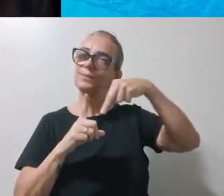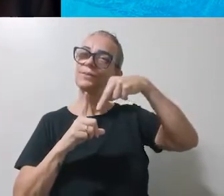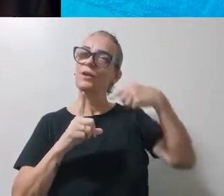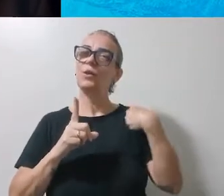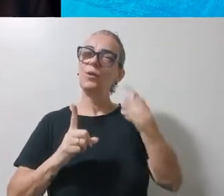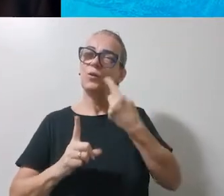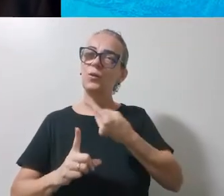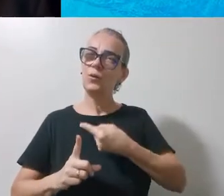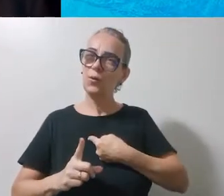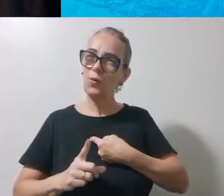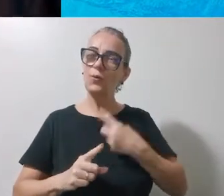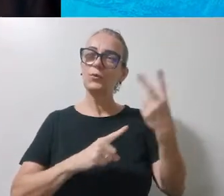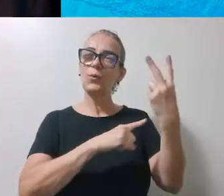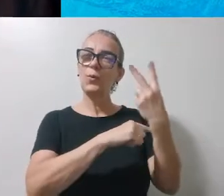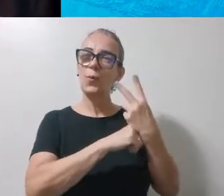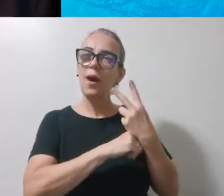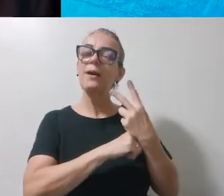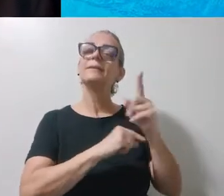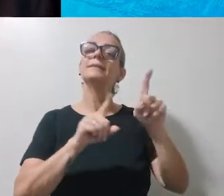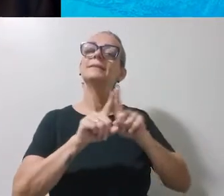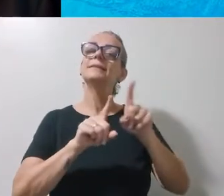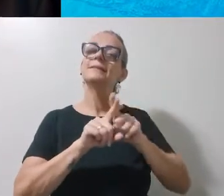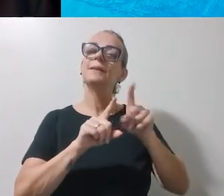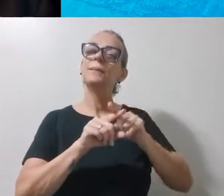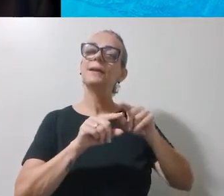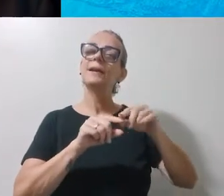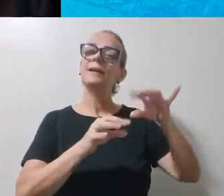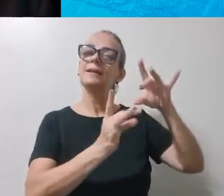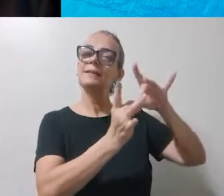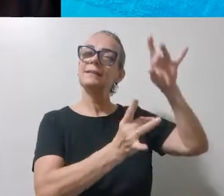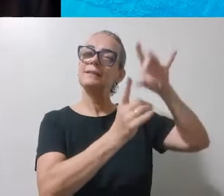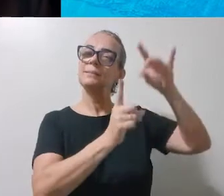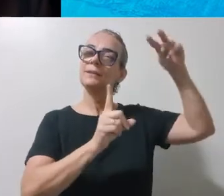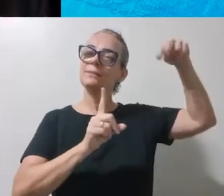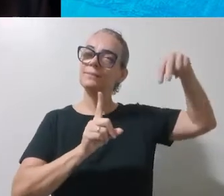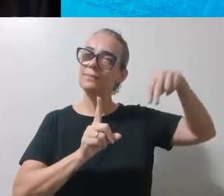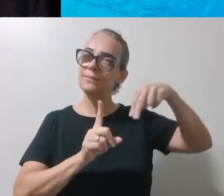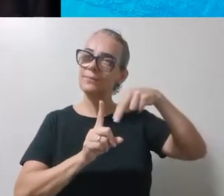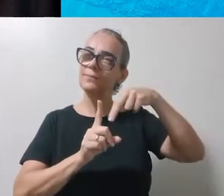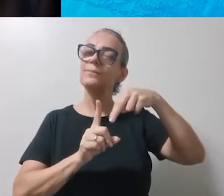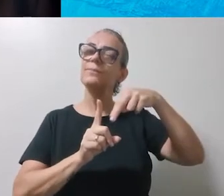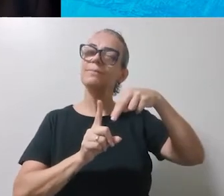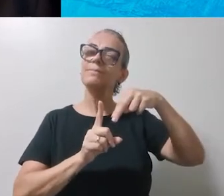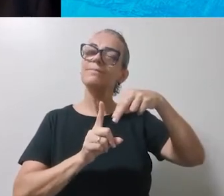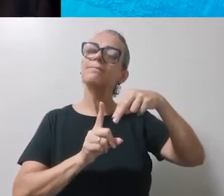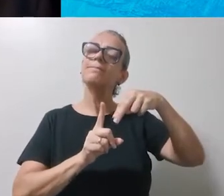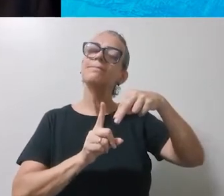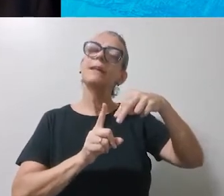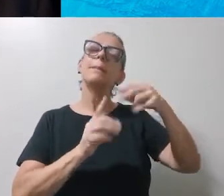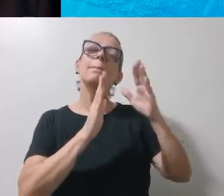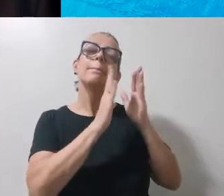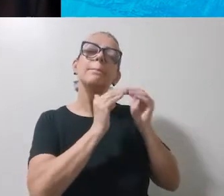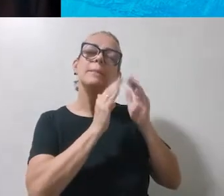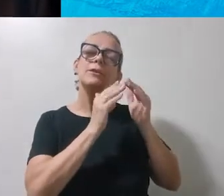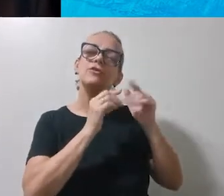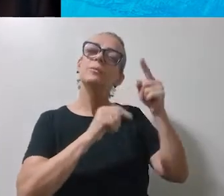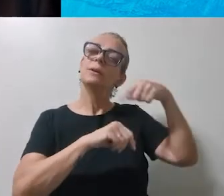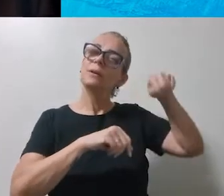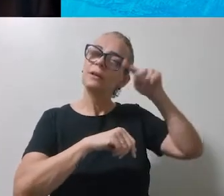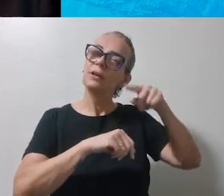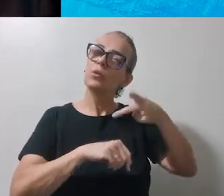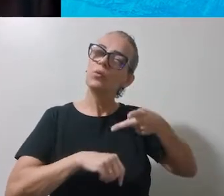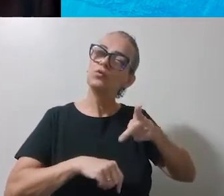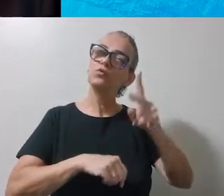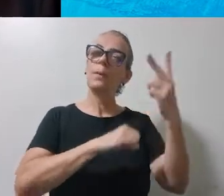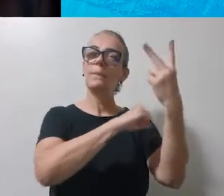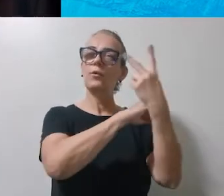benfeitores, à proteção de todos eles. E pedir que continuem nos protegendo a